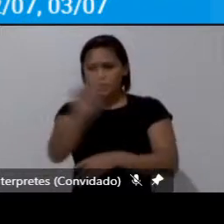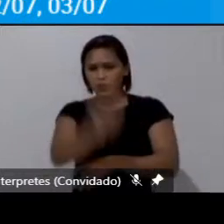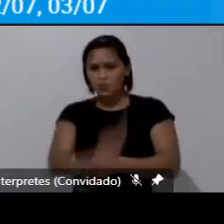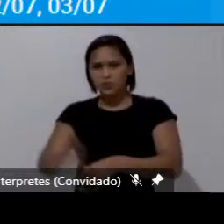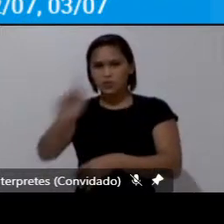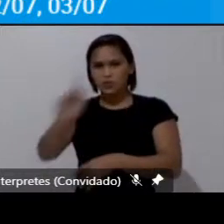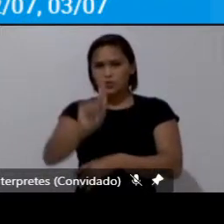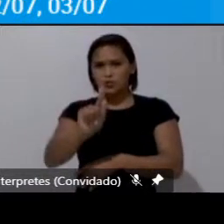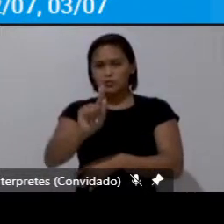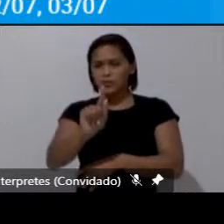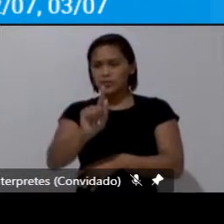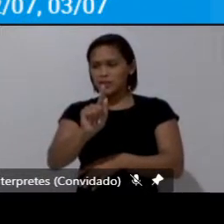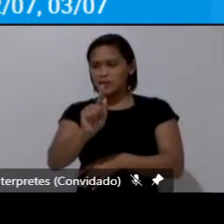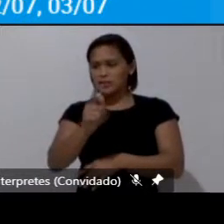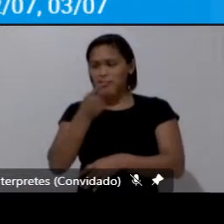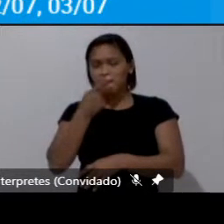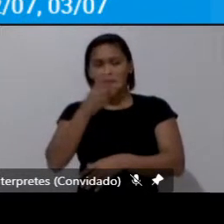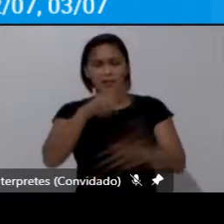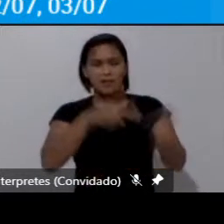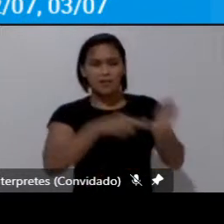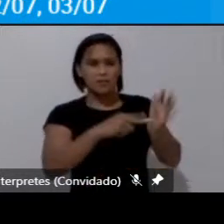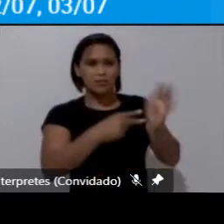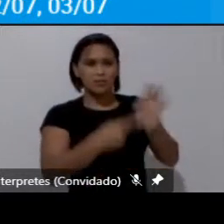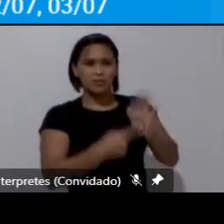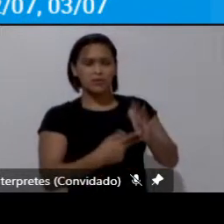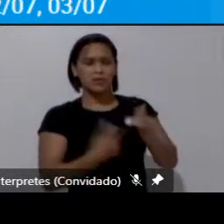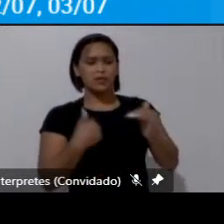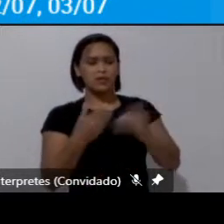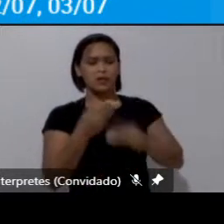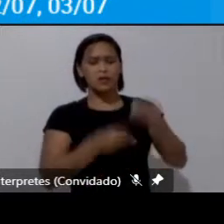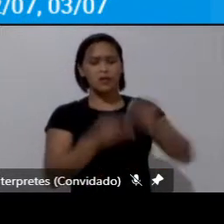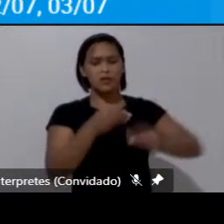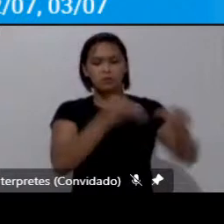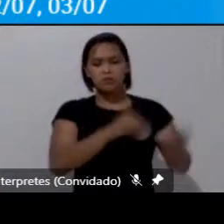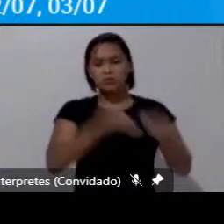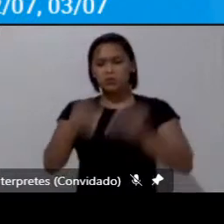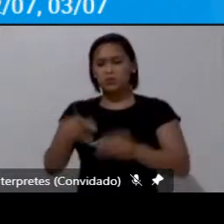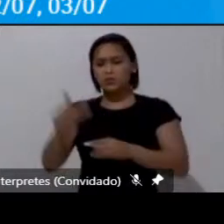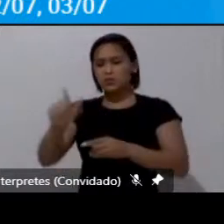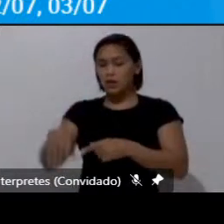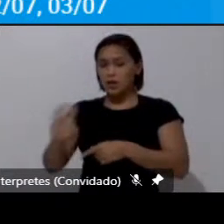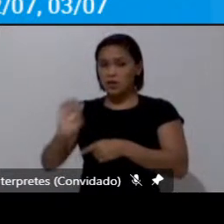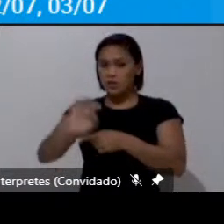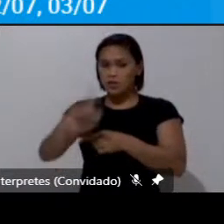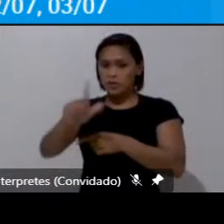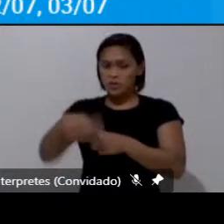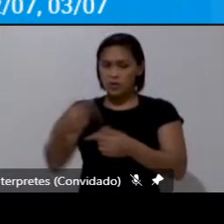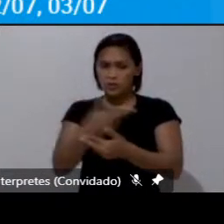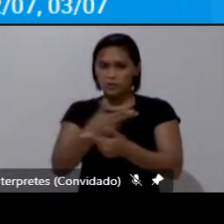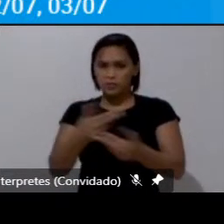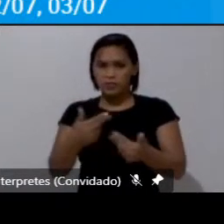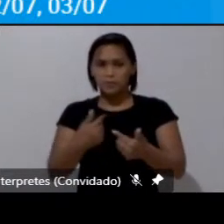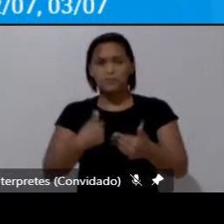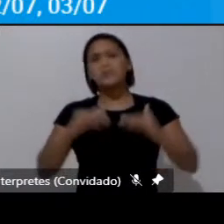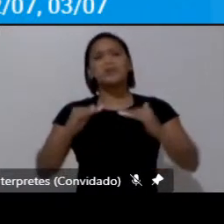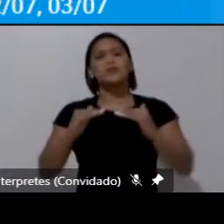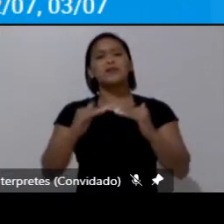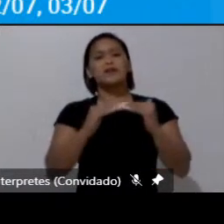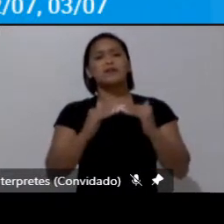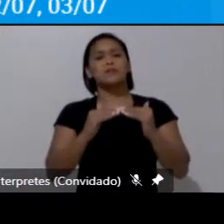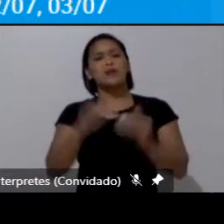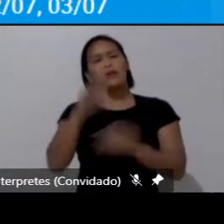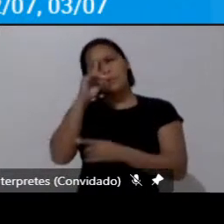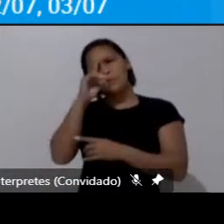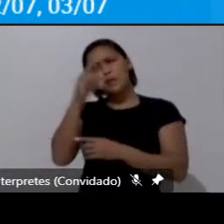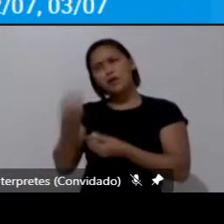ele tem um significado através da mudança do status do espaço social. a mobilidade pensada então